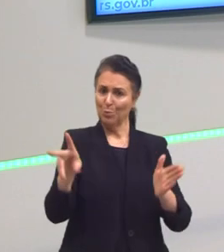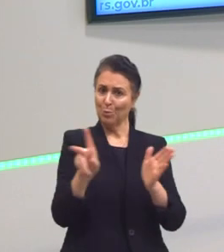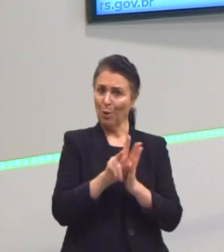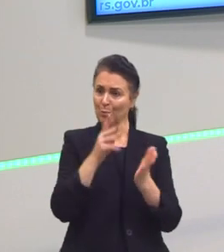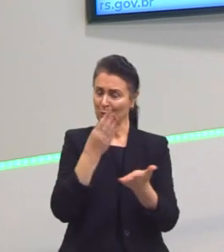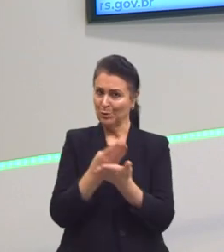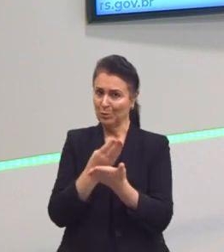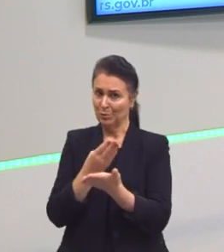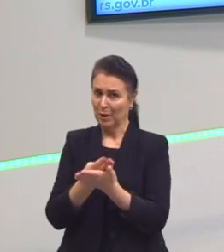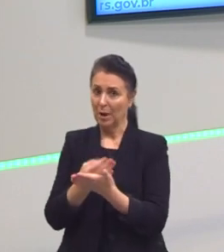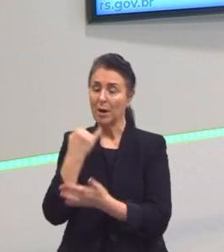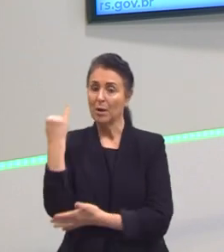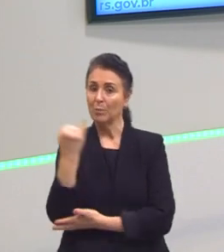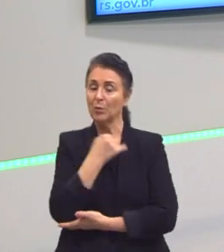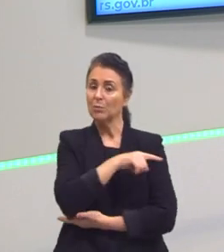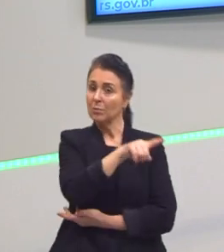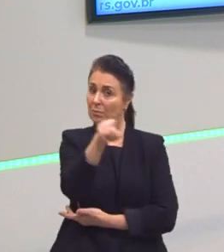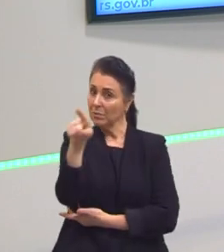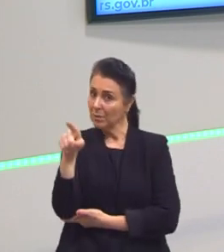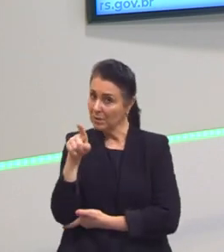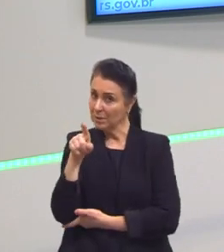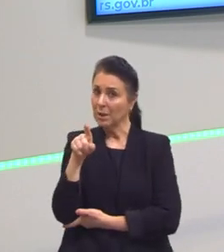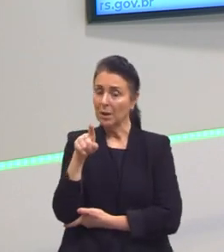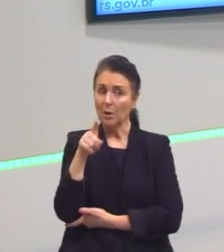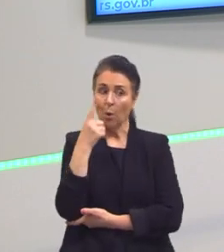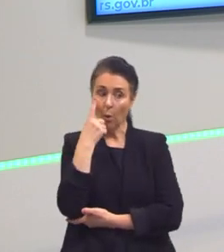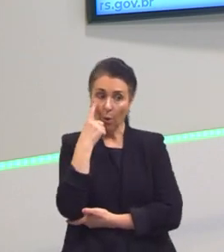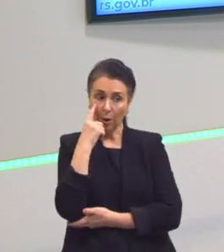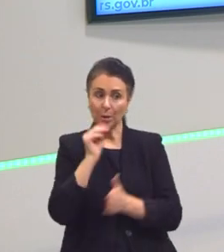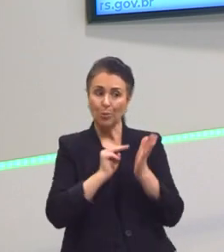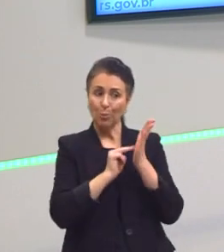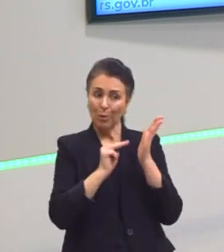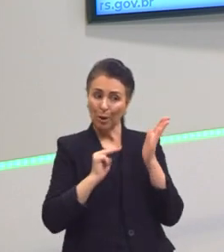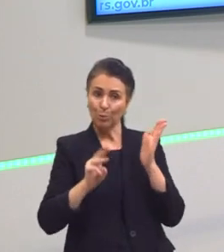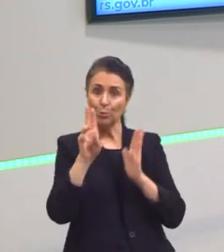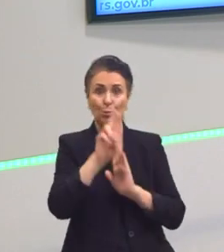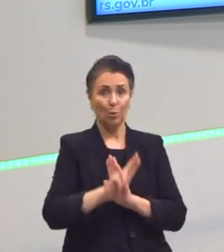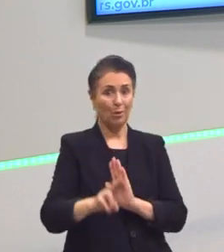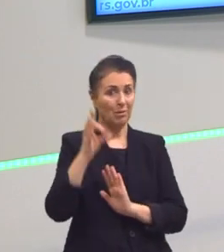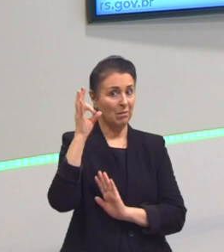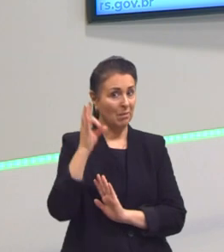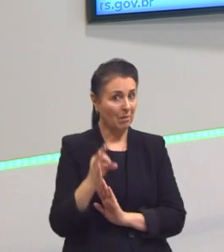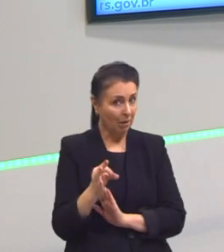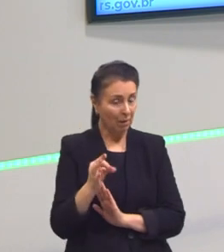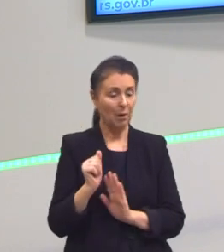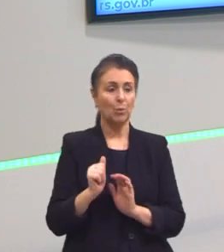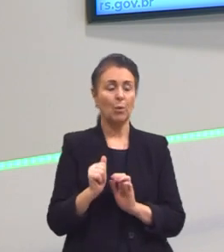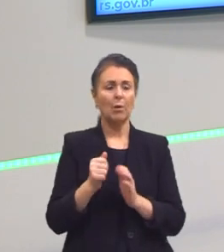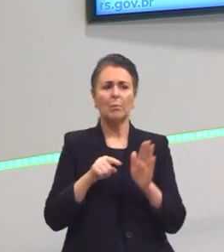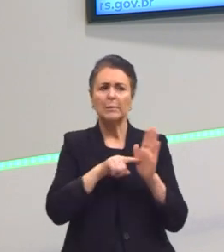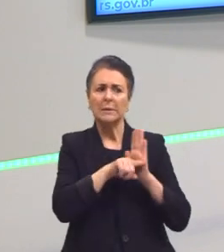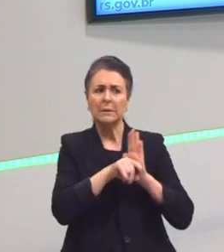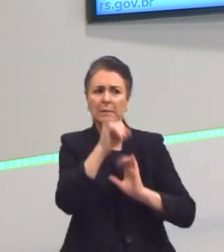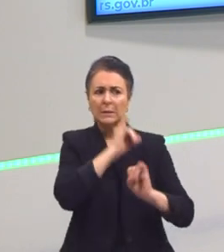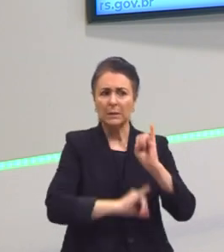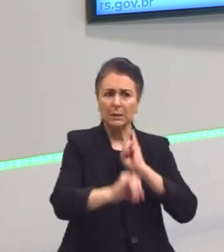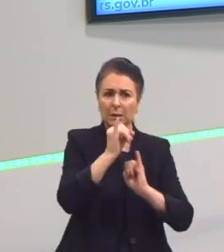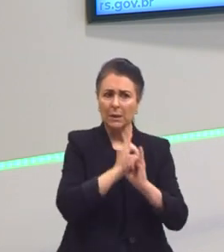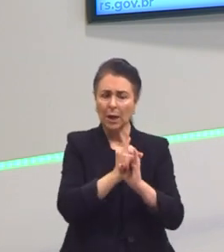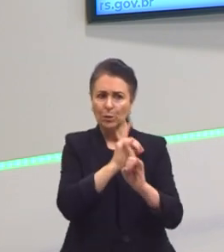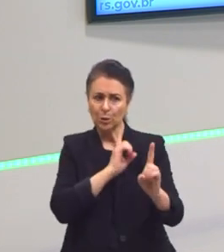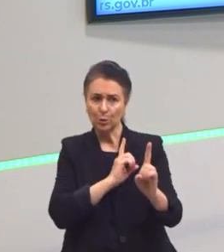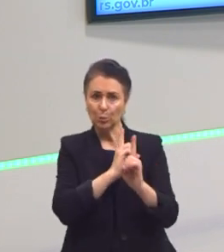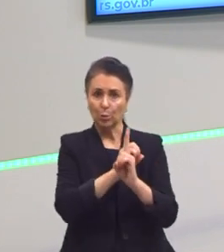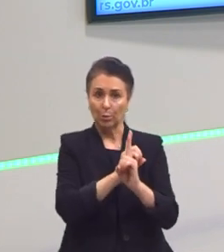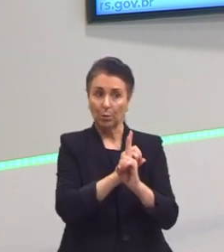sempre que vocês verifiquem se esse método está certo. Assim como pesquisei na internet e achei alguma coisa interessante. Mas é